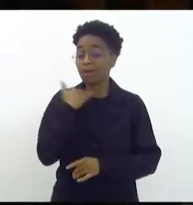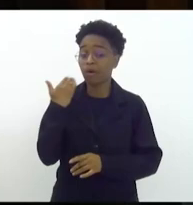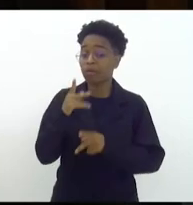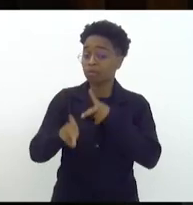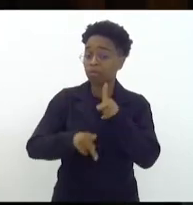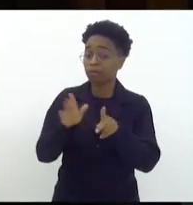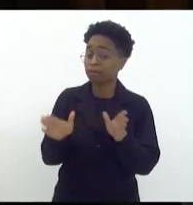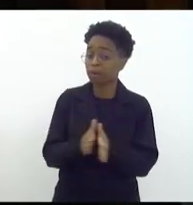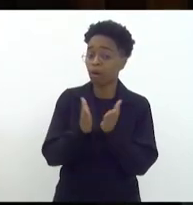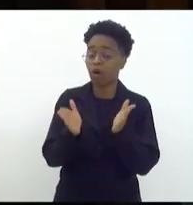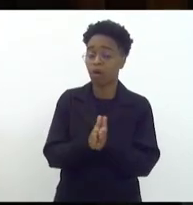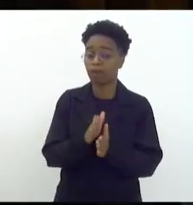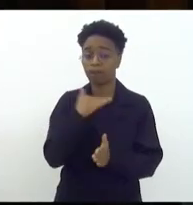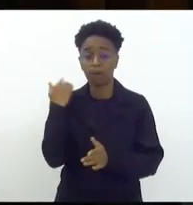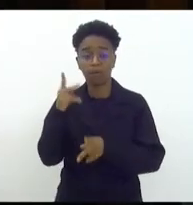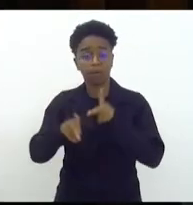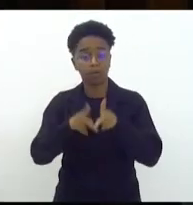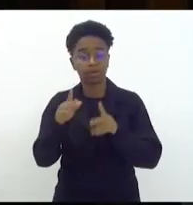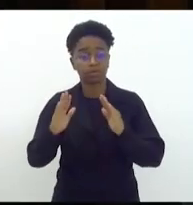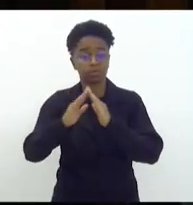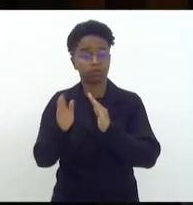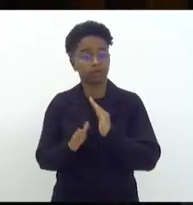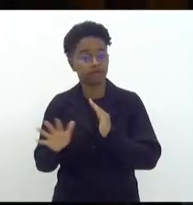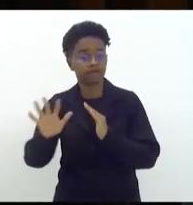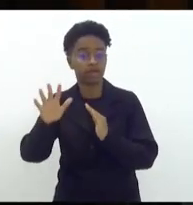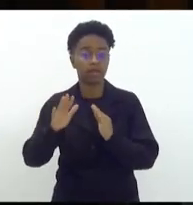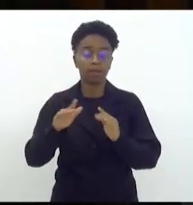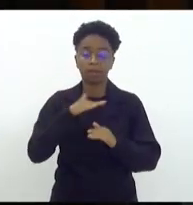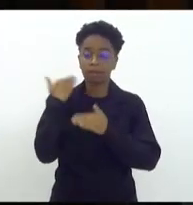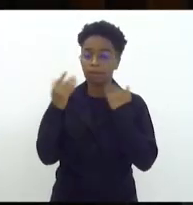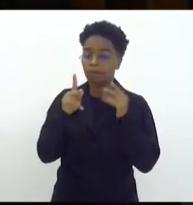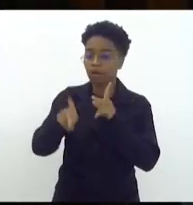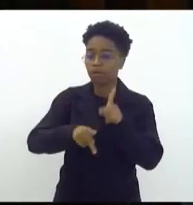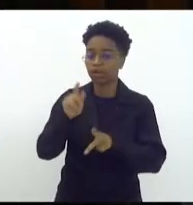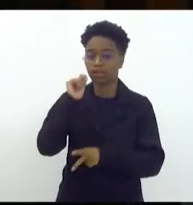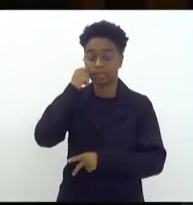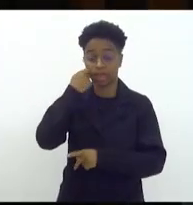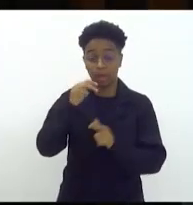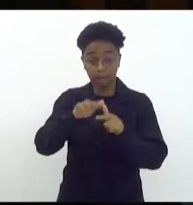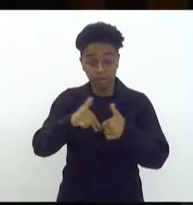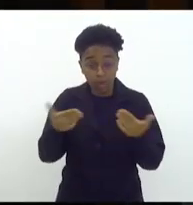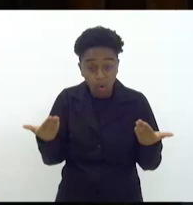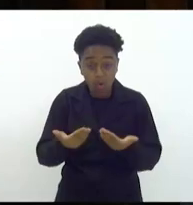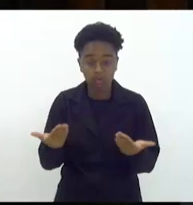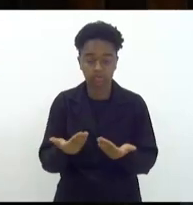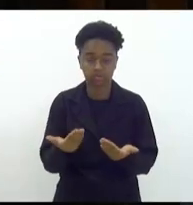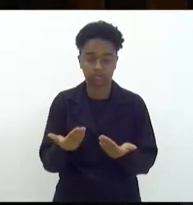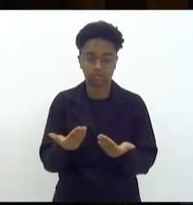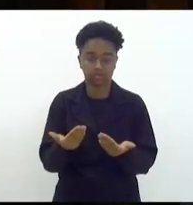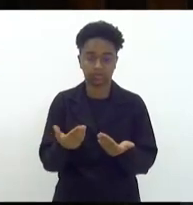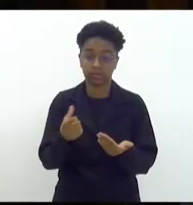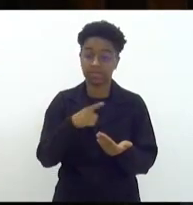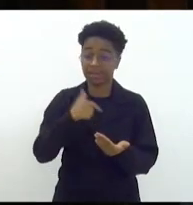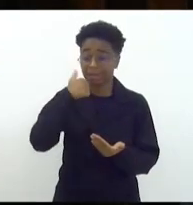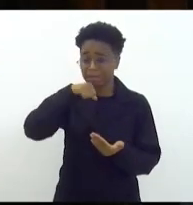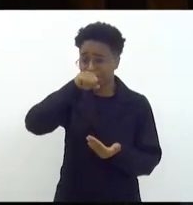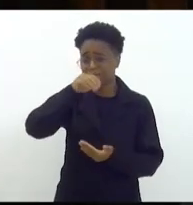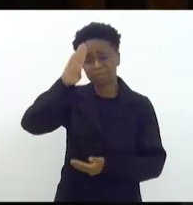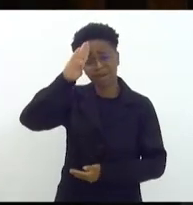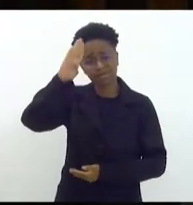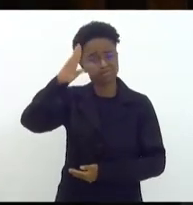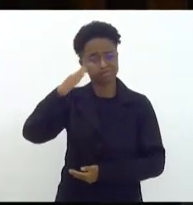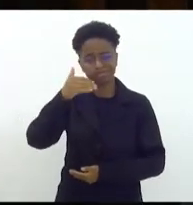pobre da nossa população de favela da nossa população negra é por isso que hoje tem mães principalmente